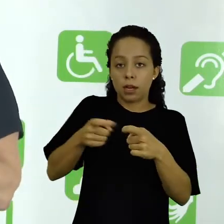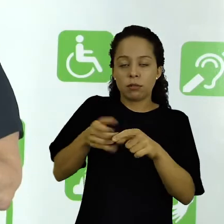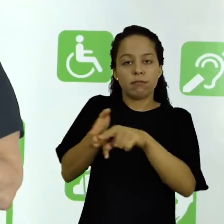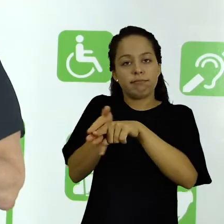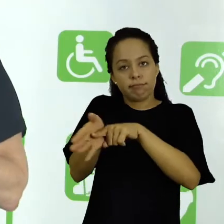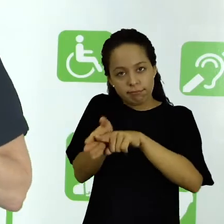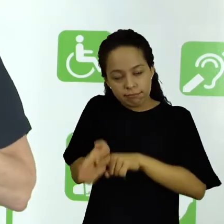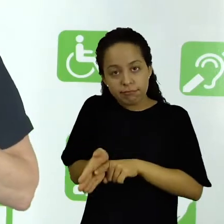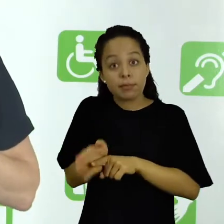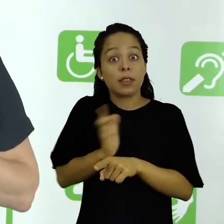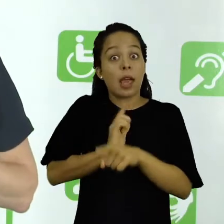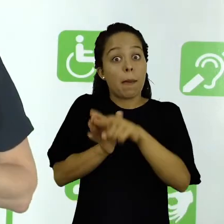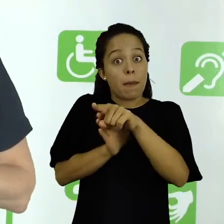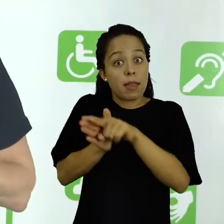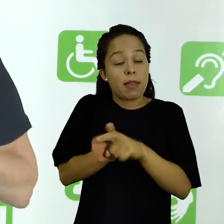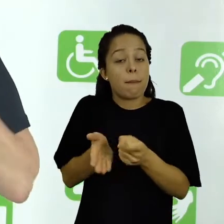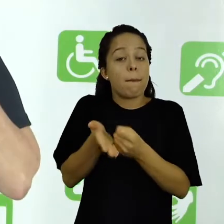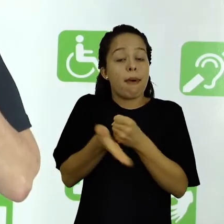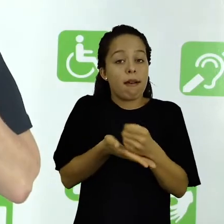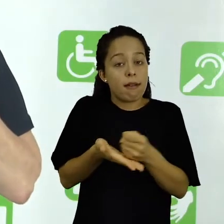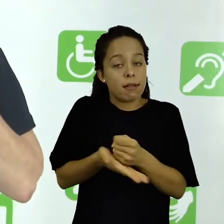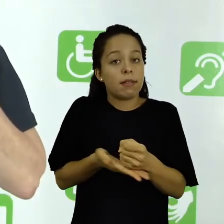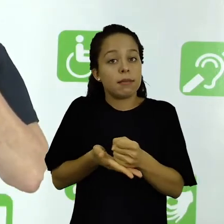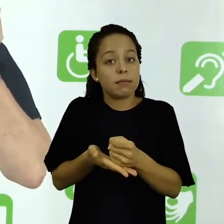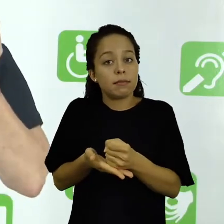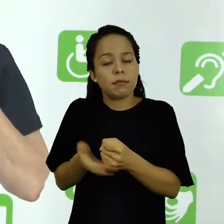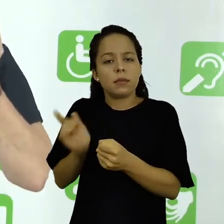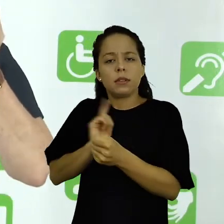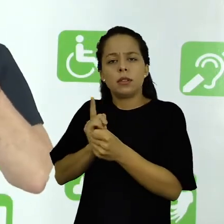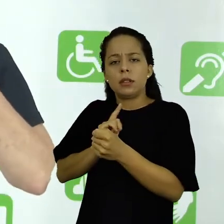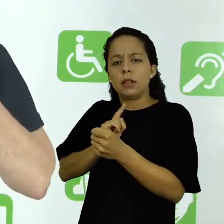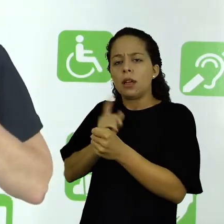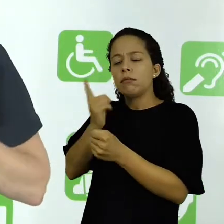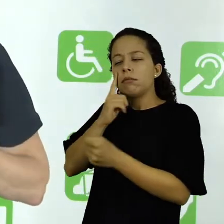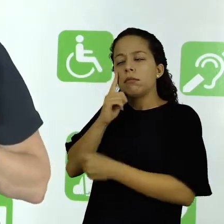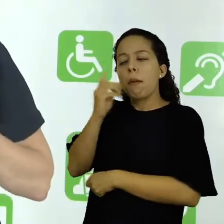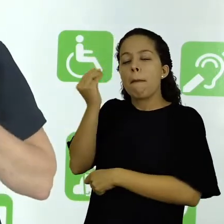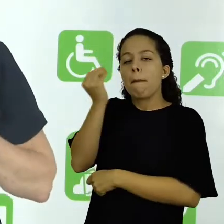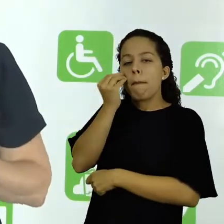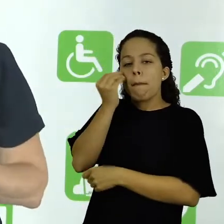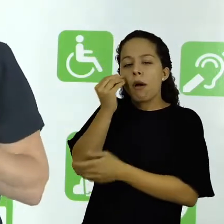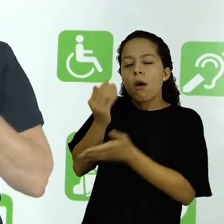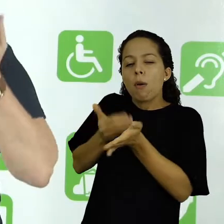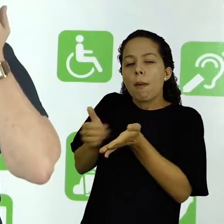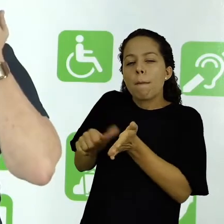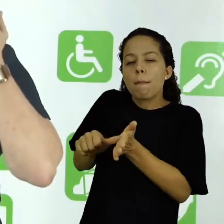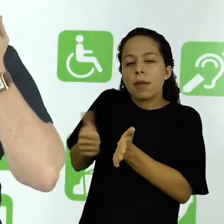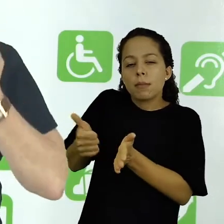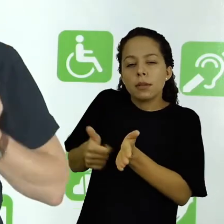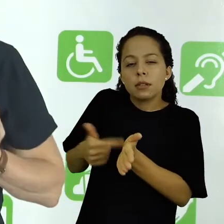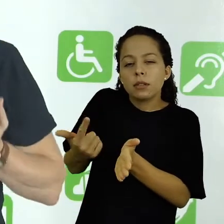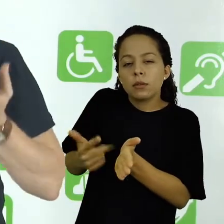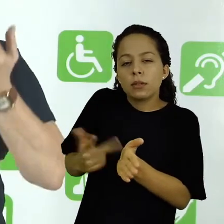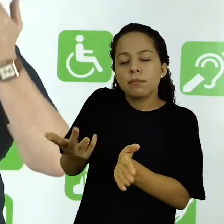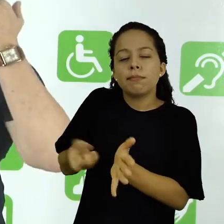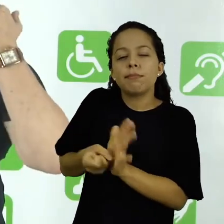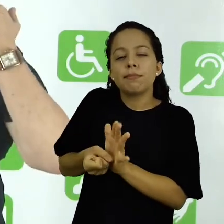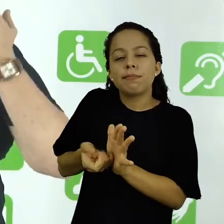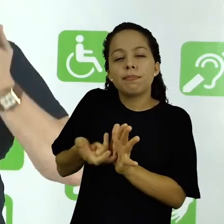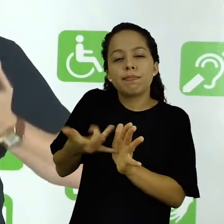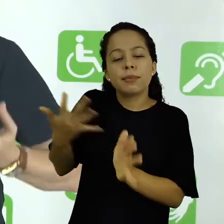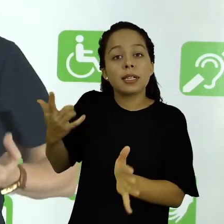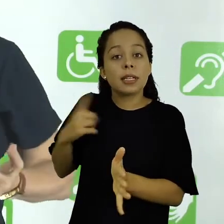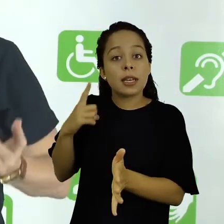exames. Essas pesquisas básicas, elas são, nas pesquisas básicas são feitos os experimentos, as